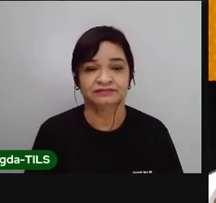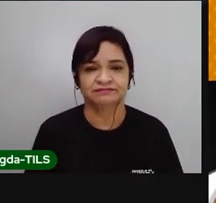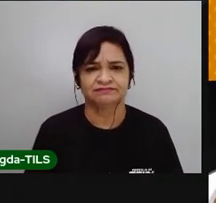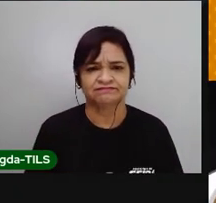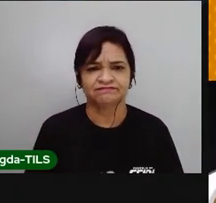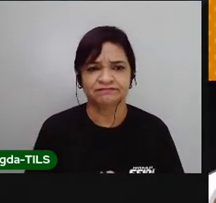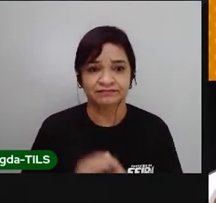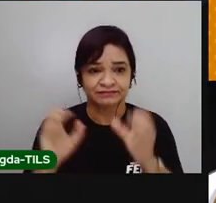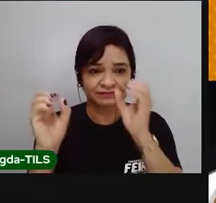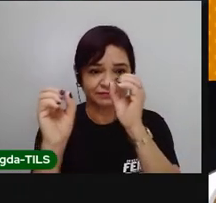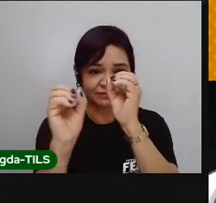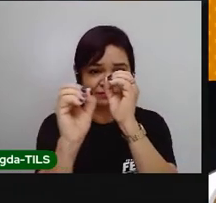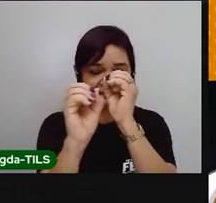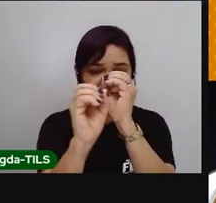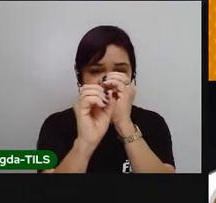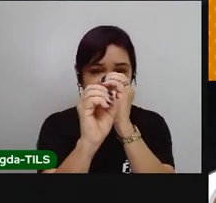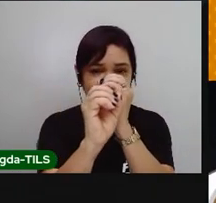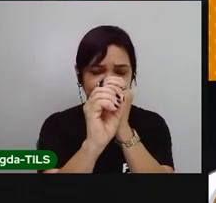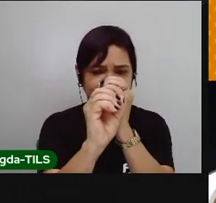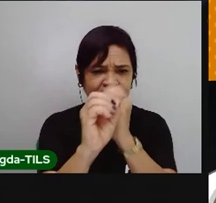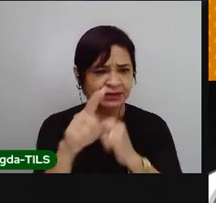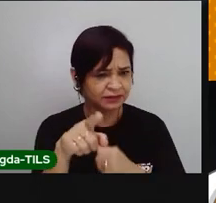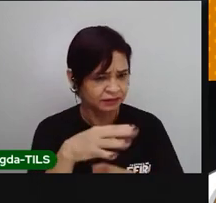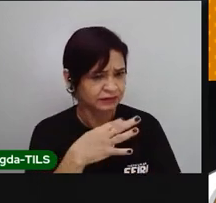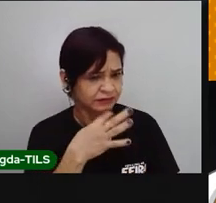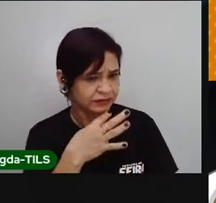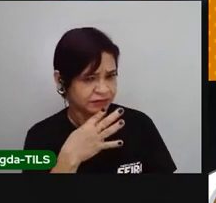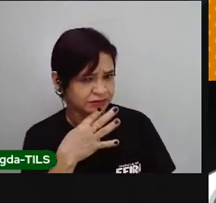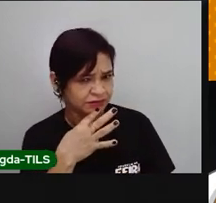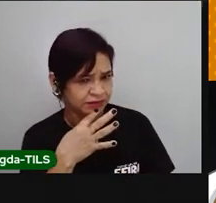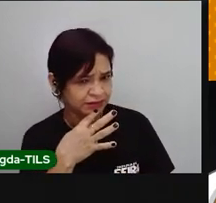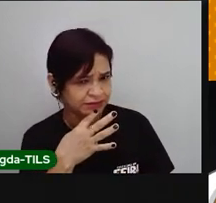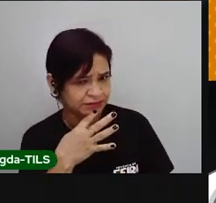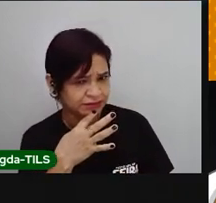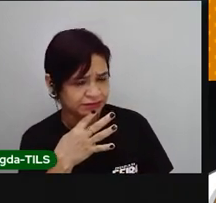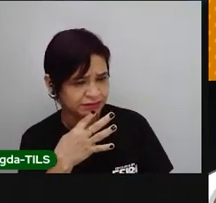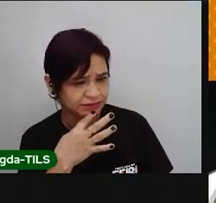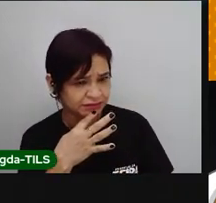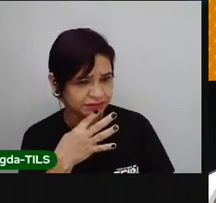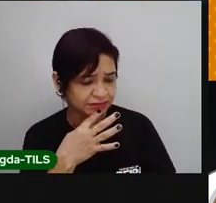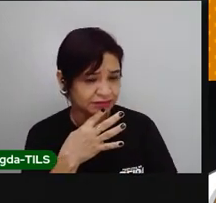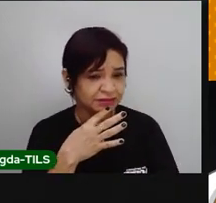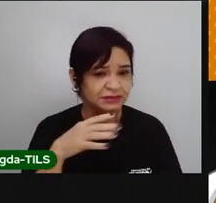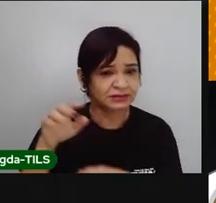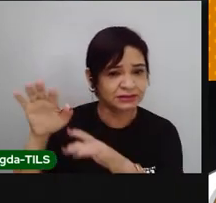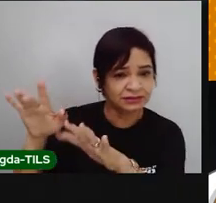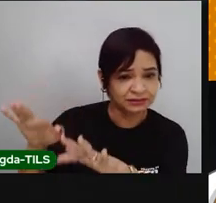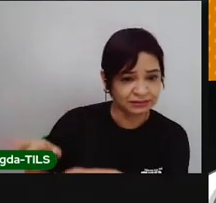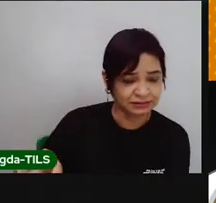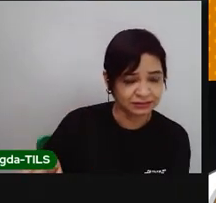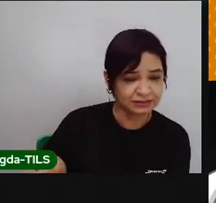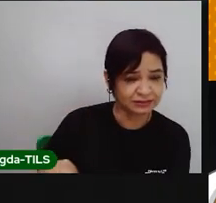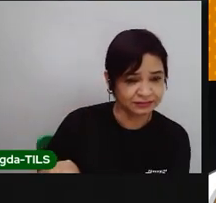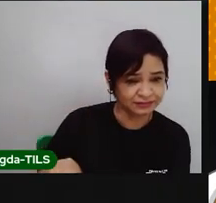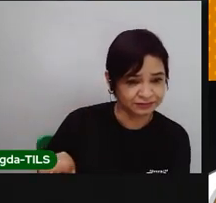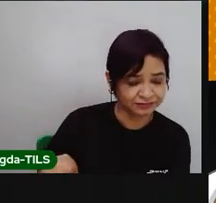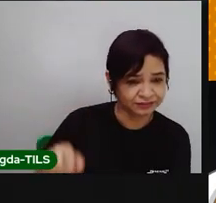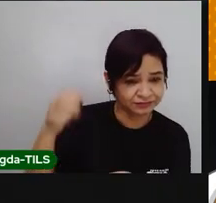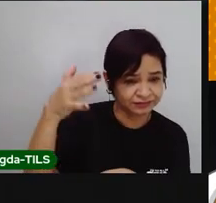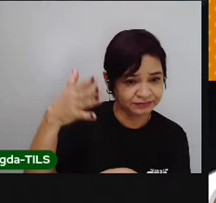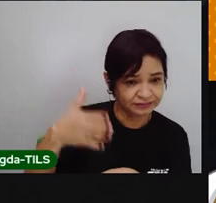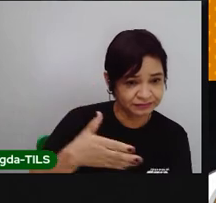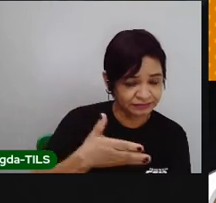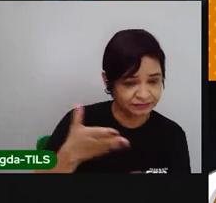São os eclipses. Quem já ouviu falar em eclipse aí, coloca aqui no chat também, quem já ouviu falar em eclipse. Vou explicar para